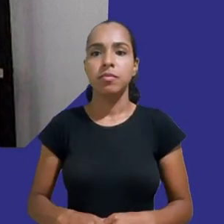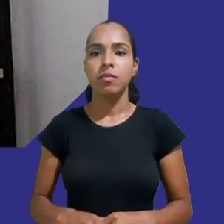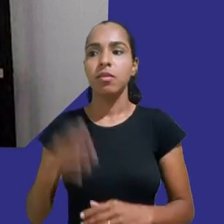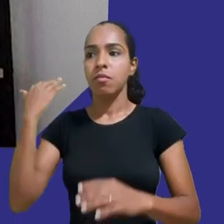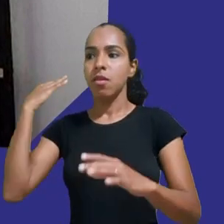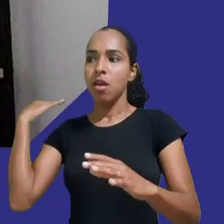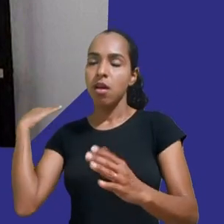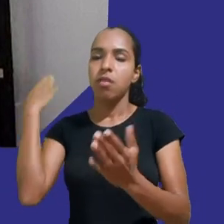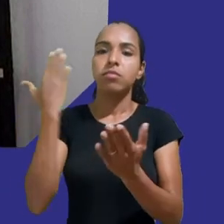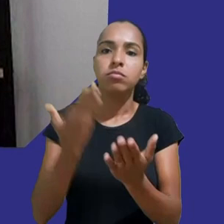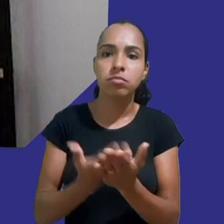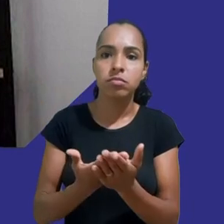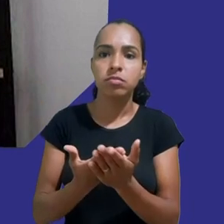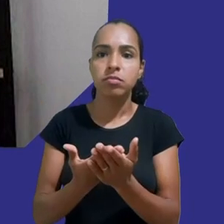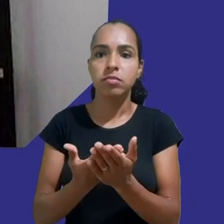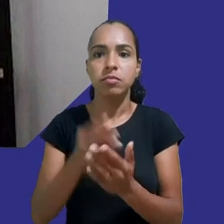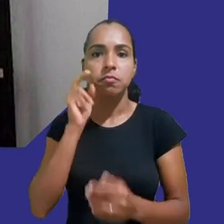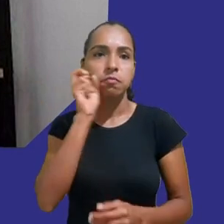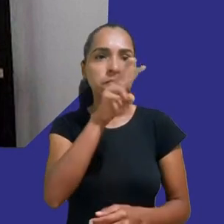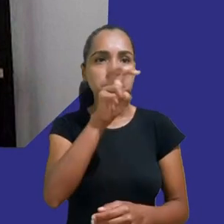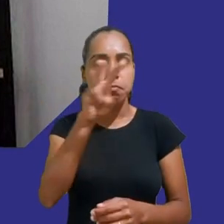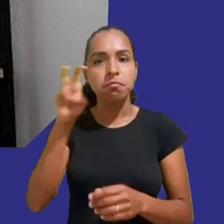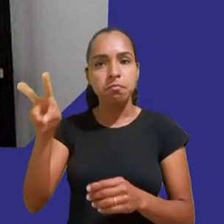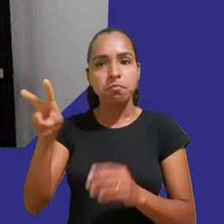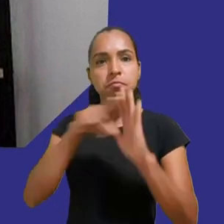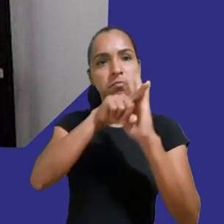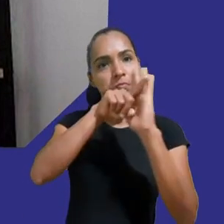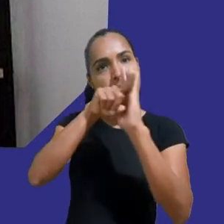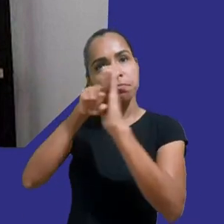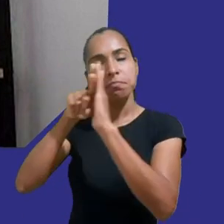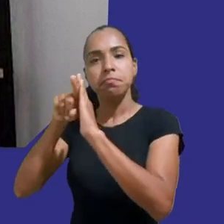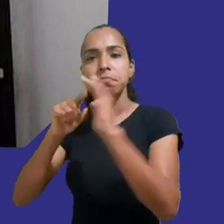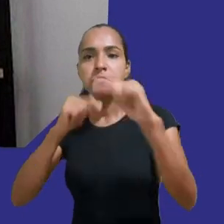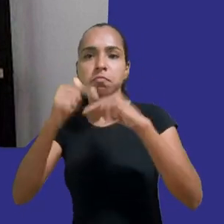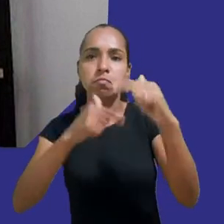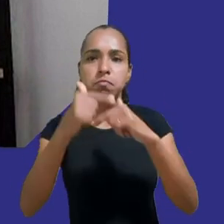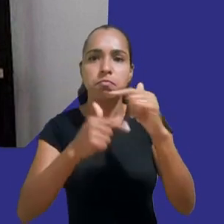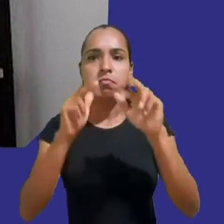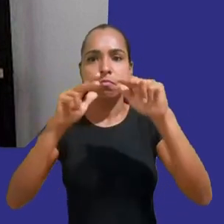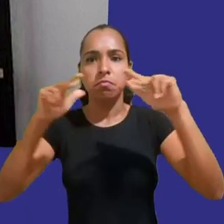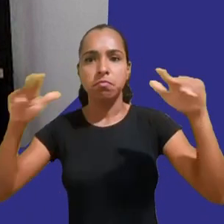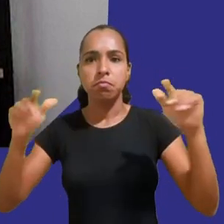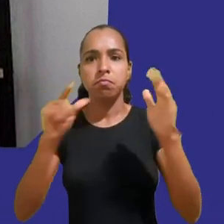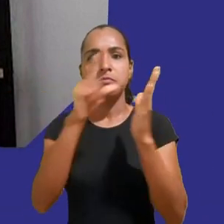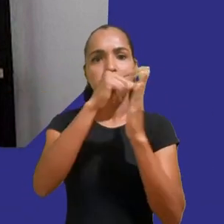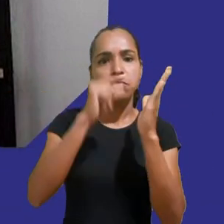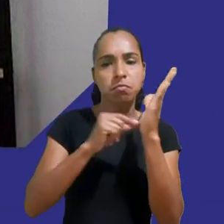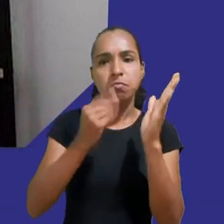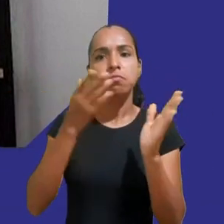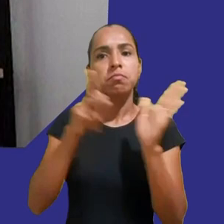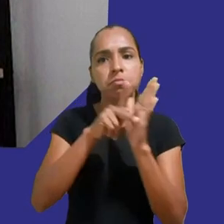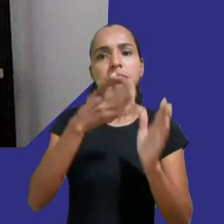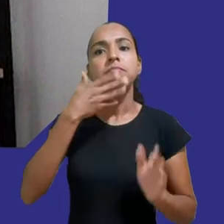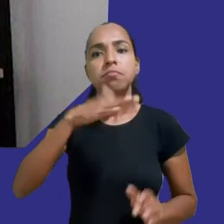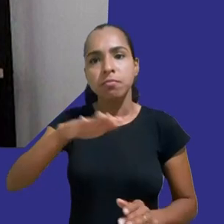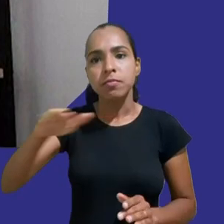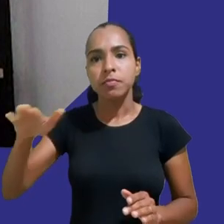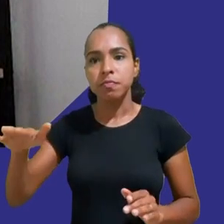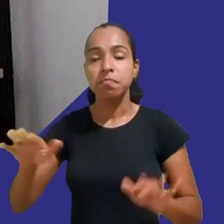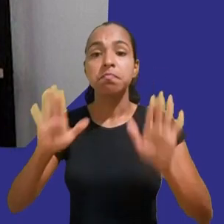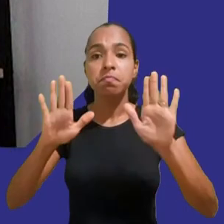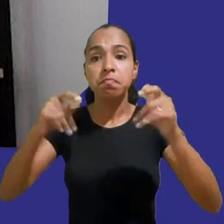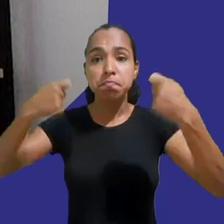opções, formatos e serviços de entretenimento digital infantil. Mas é preciso ter em mente que, apesar de um